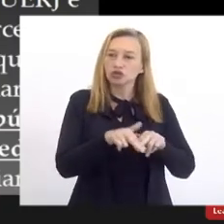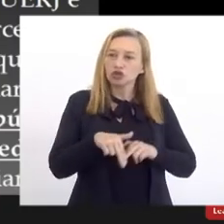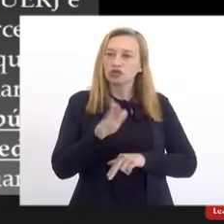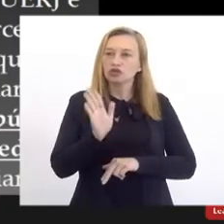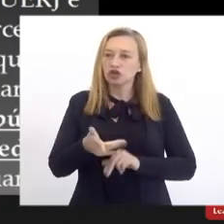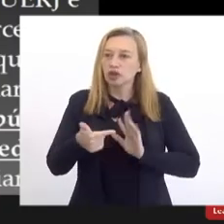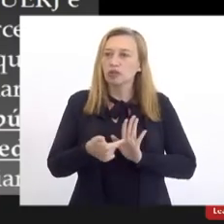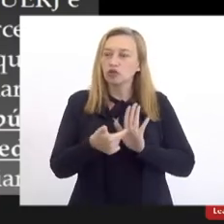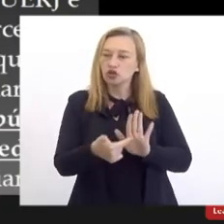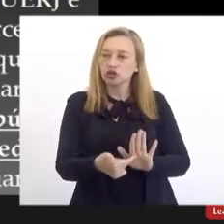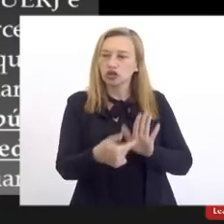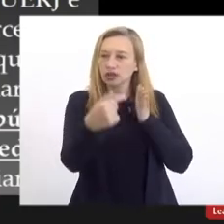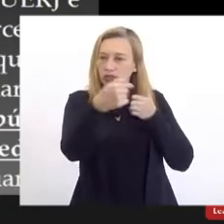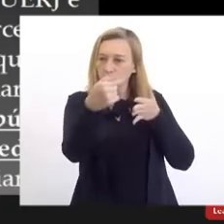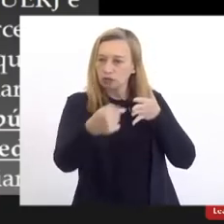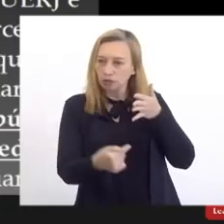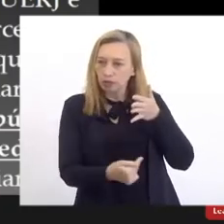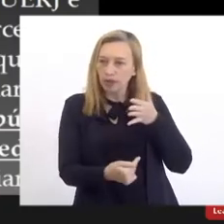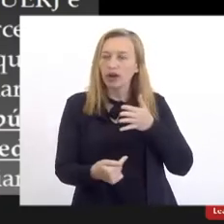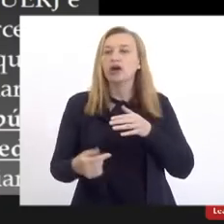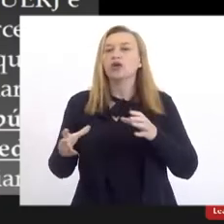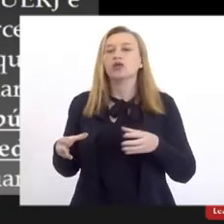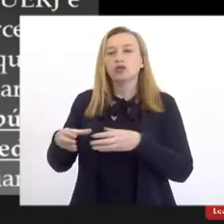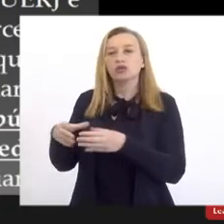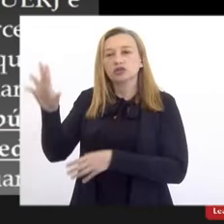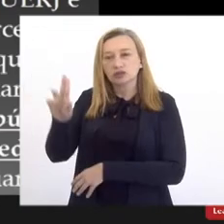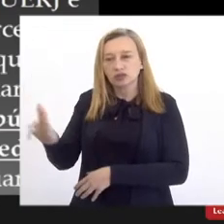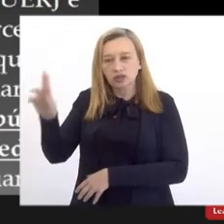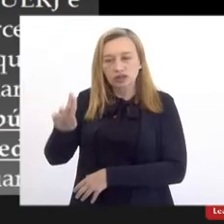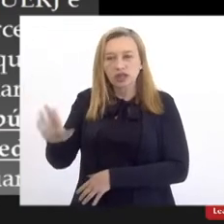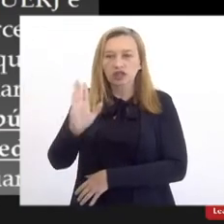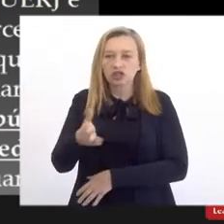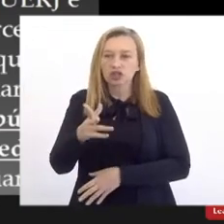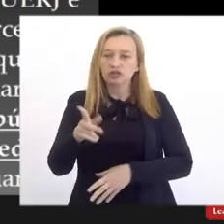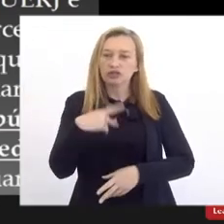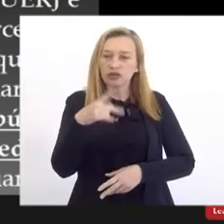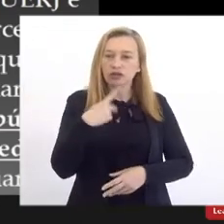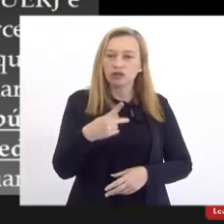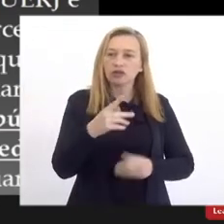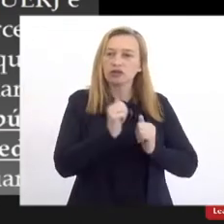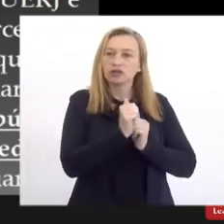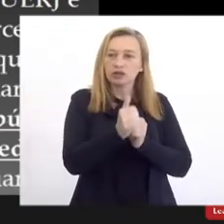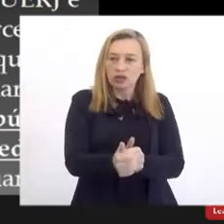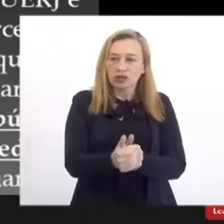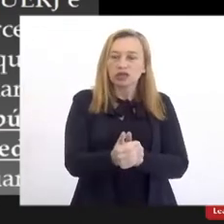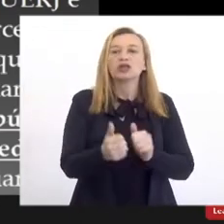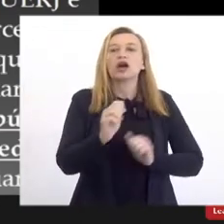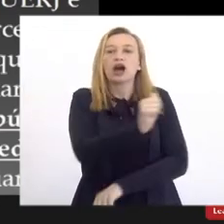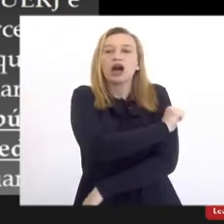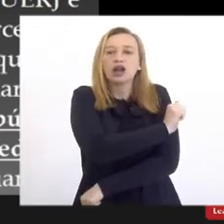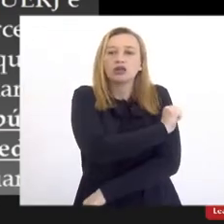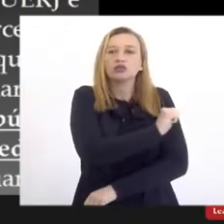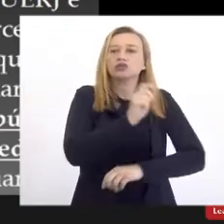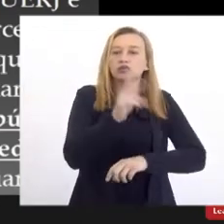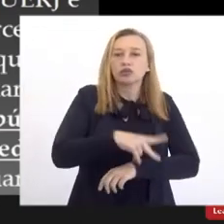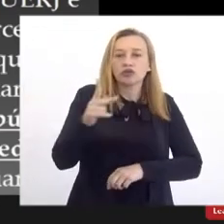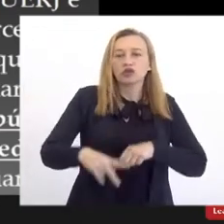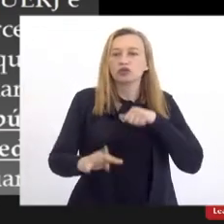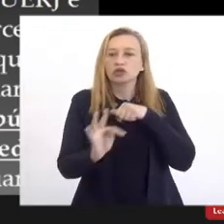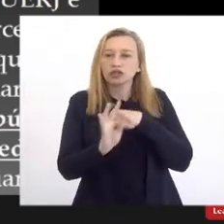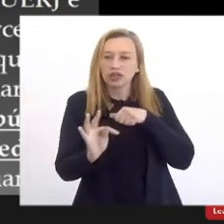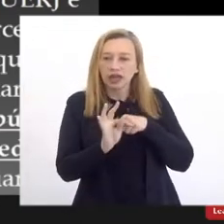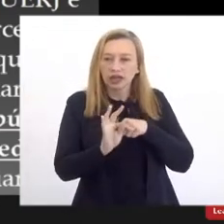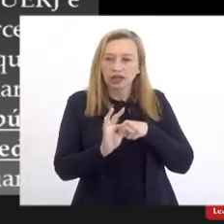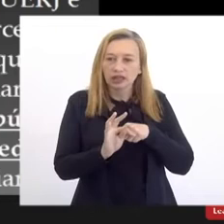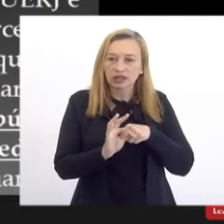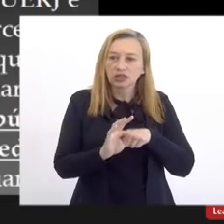apontadas, a comunidade universitária se manifestou através de seus segmentos, estudantis, professores, técnicos, e,